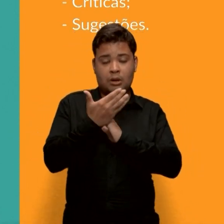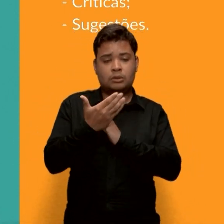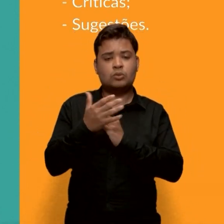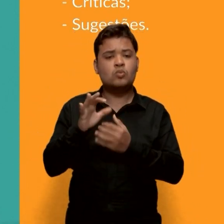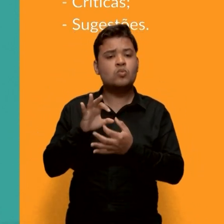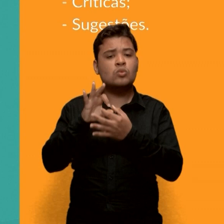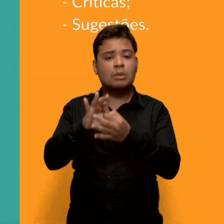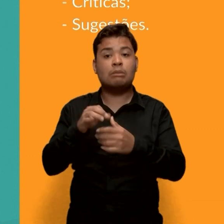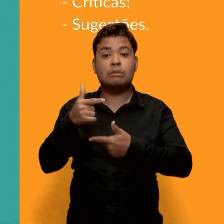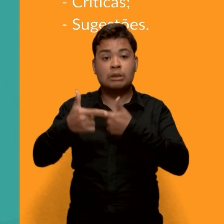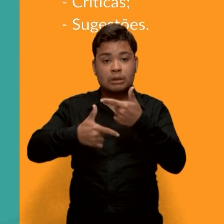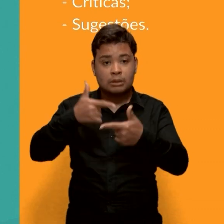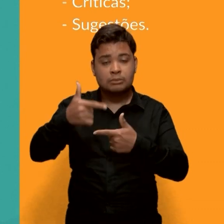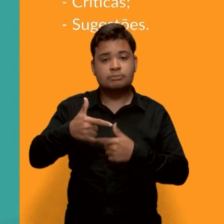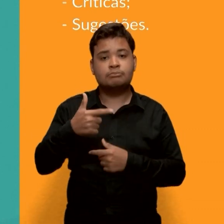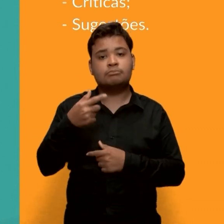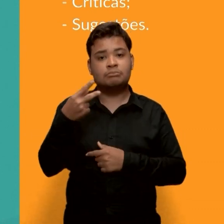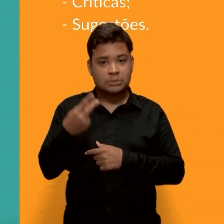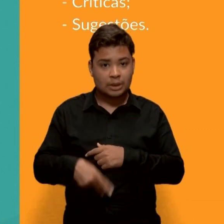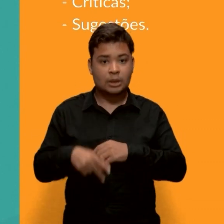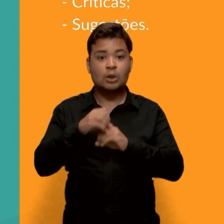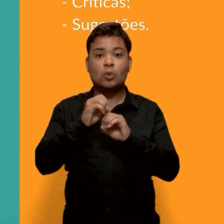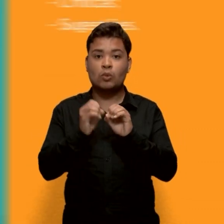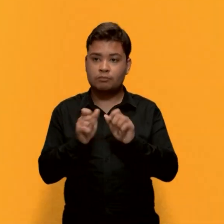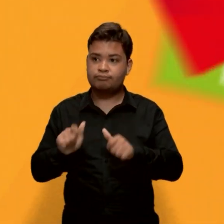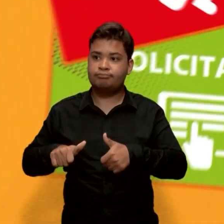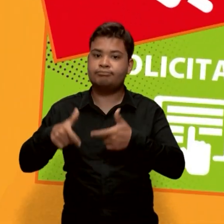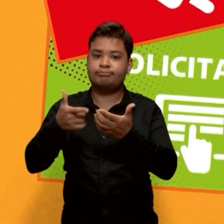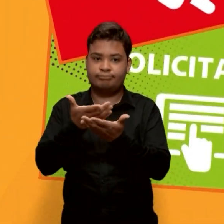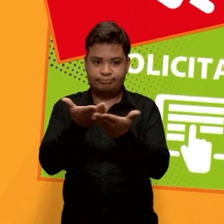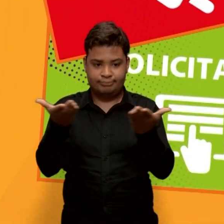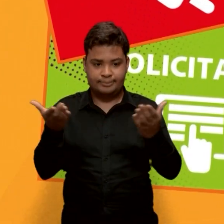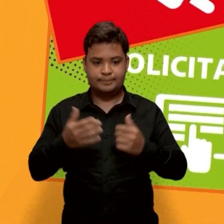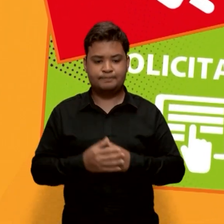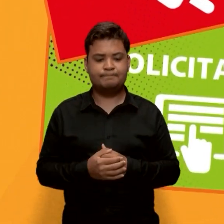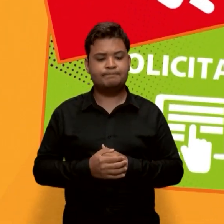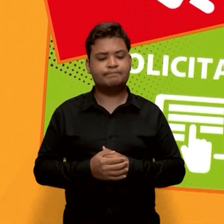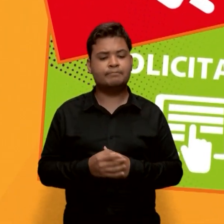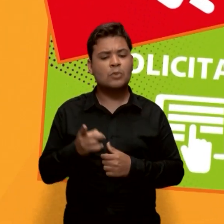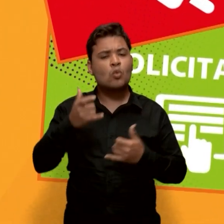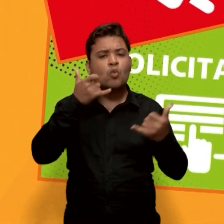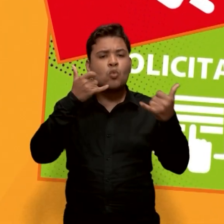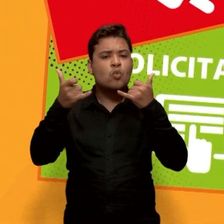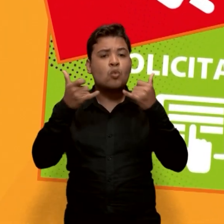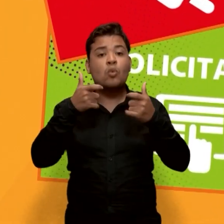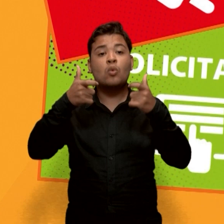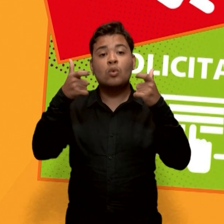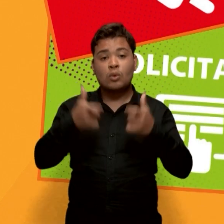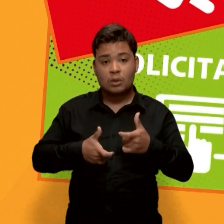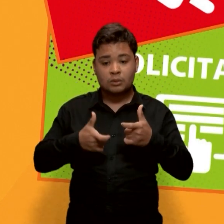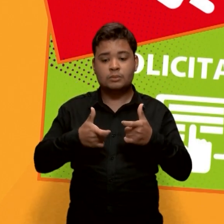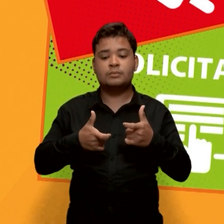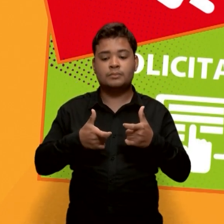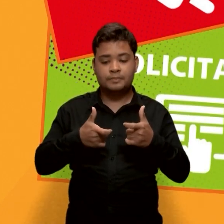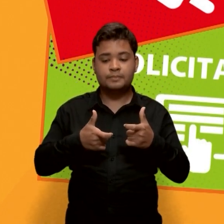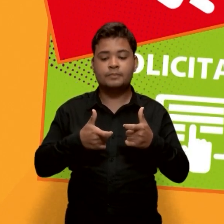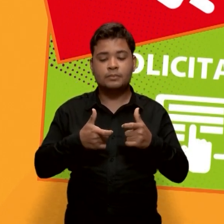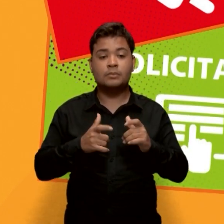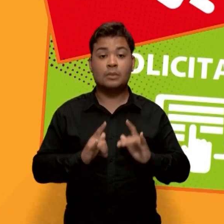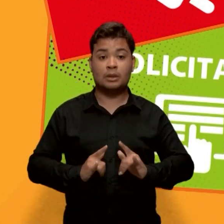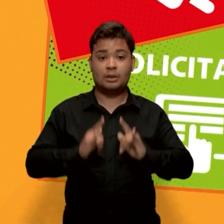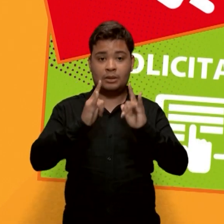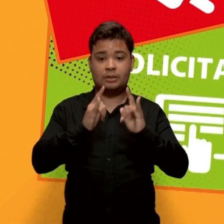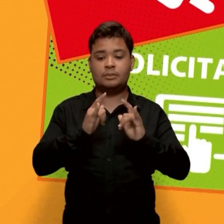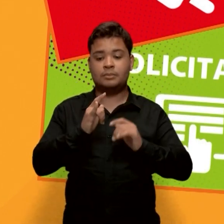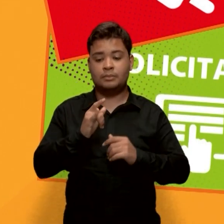serviços prestados pela universidade. A ouvidoria está localizada no prédio do SIDARC, no campus